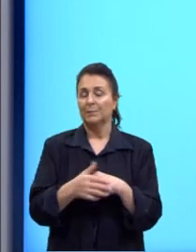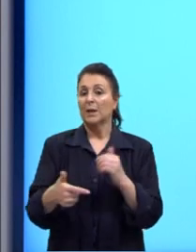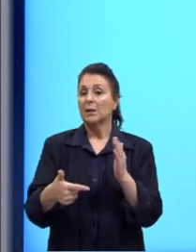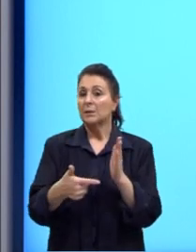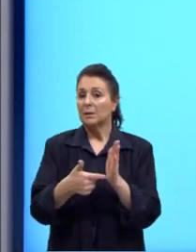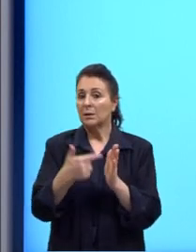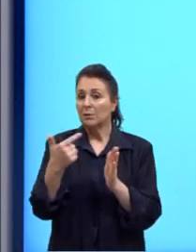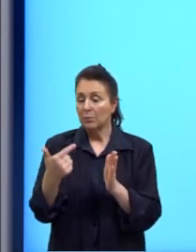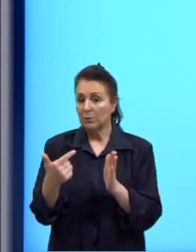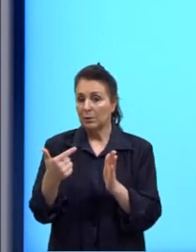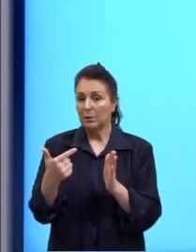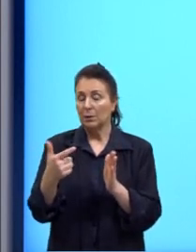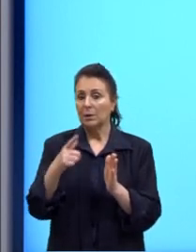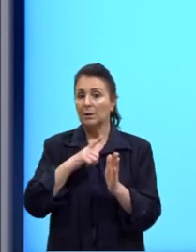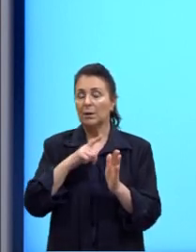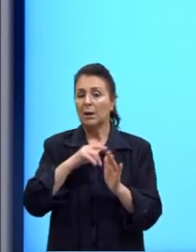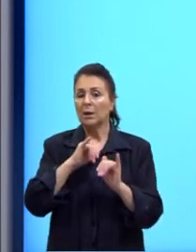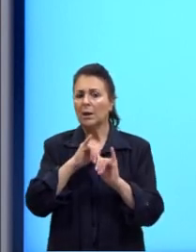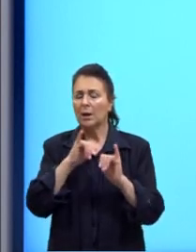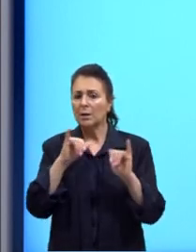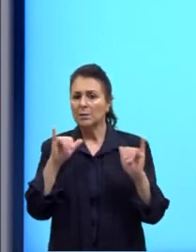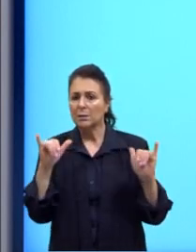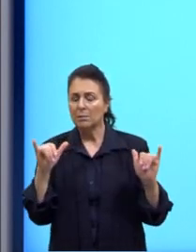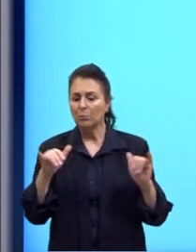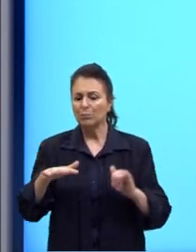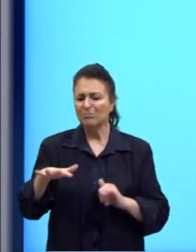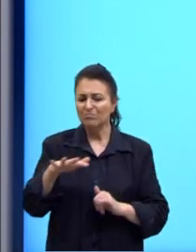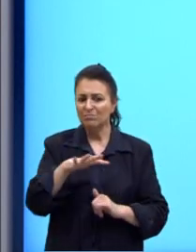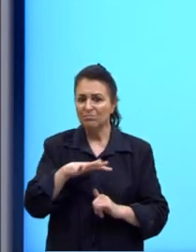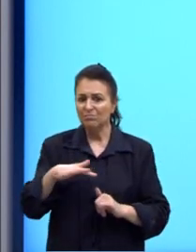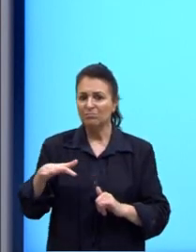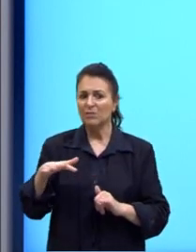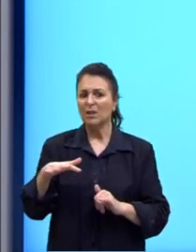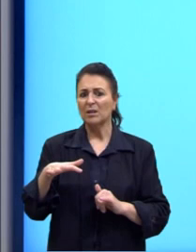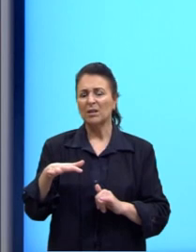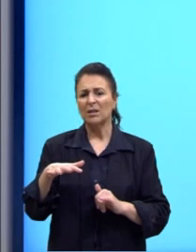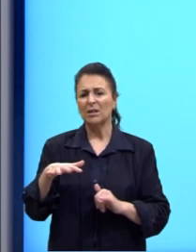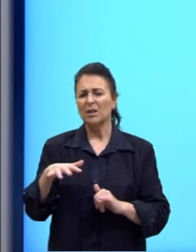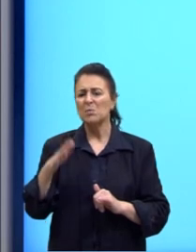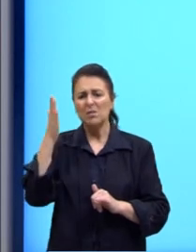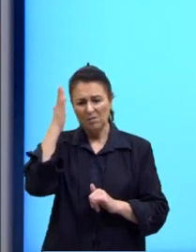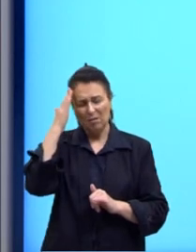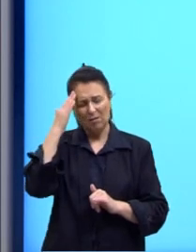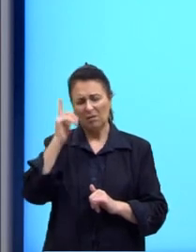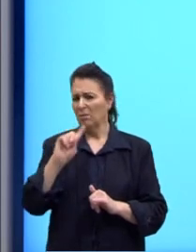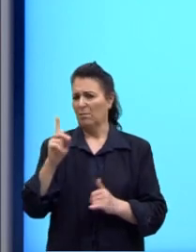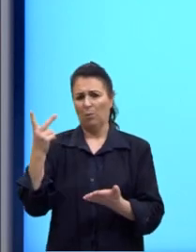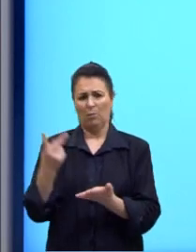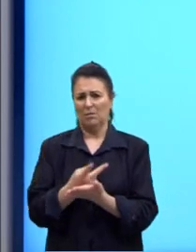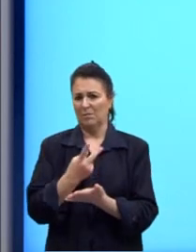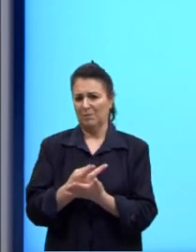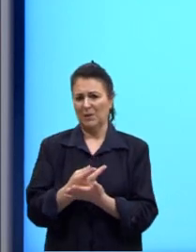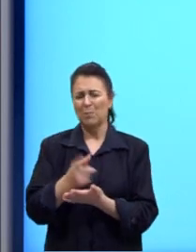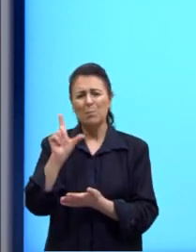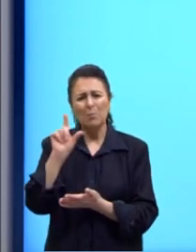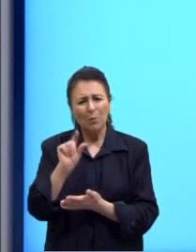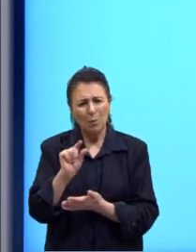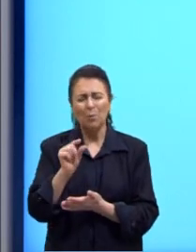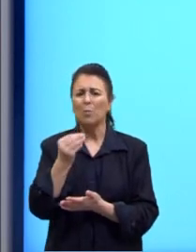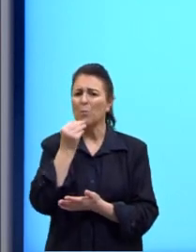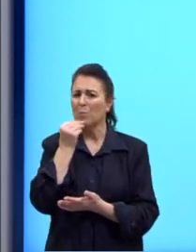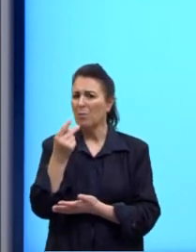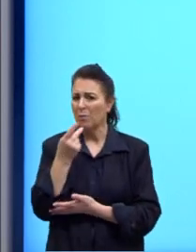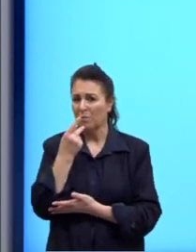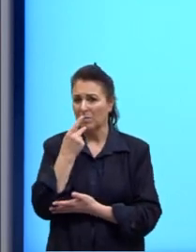Eu tenho a indicação de situações pouco prováveis, né? Elas não são muito prováveis. Até elas podem ser